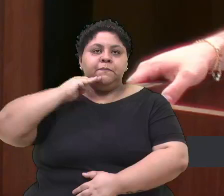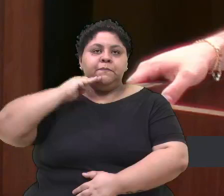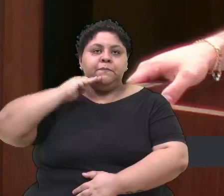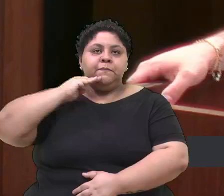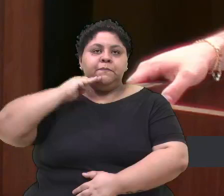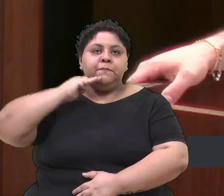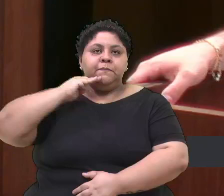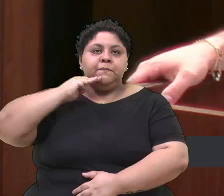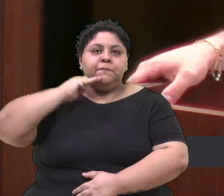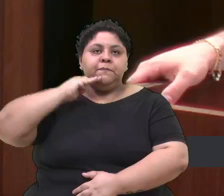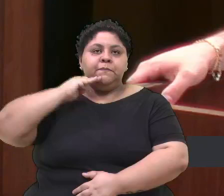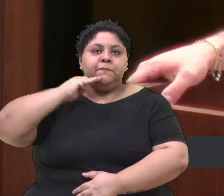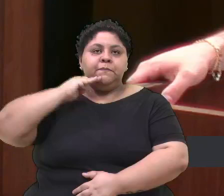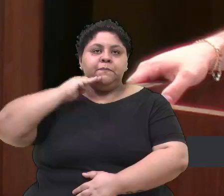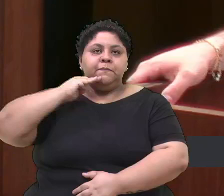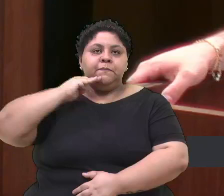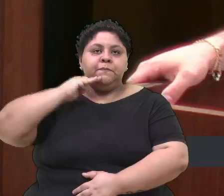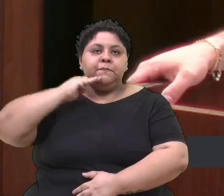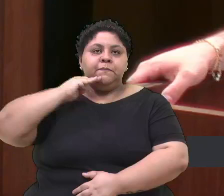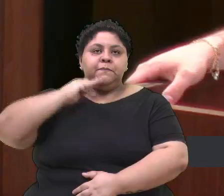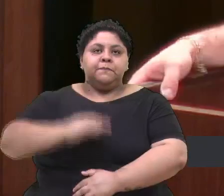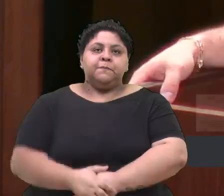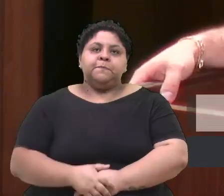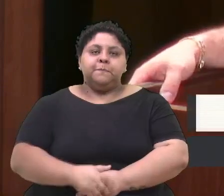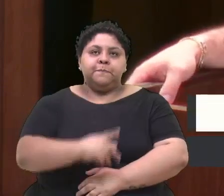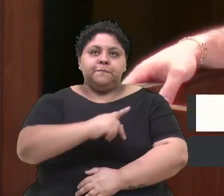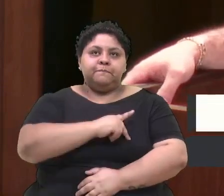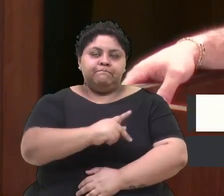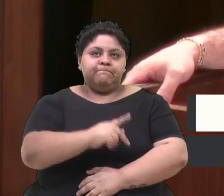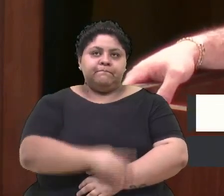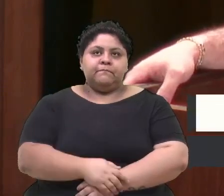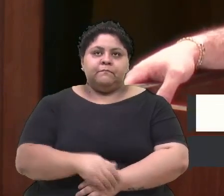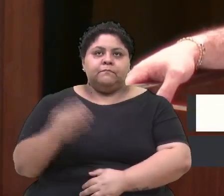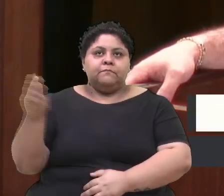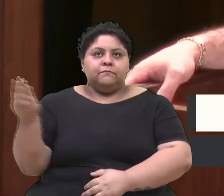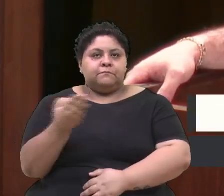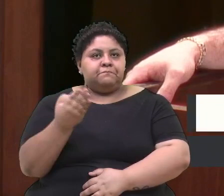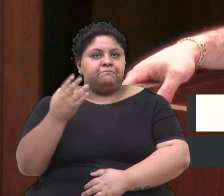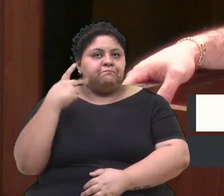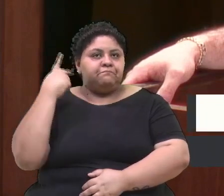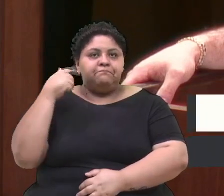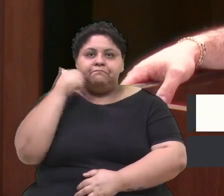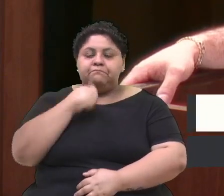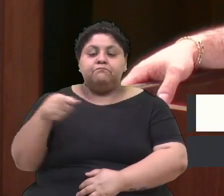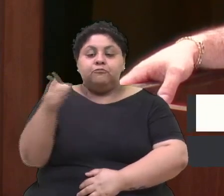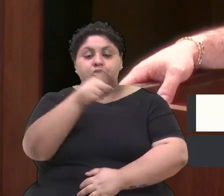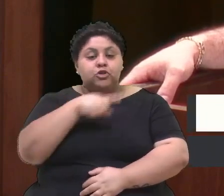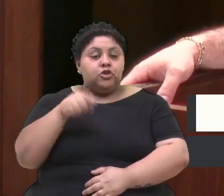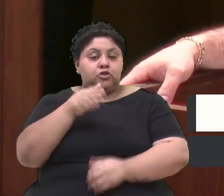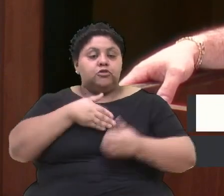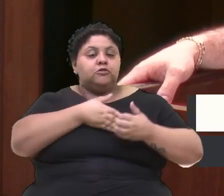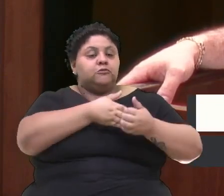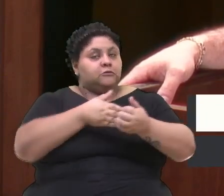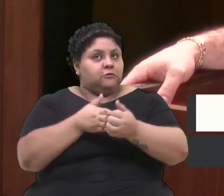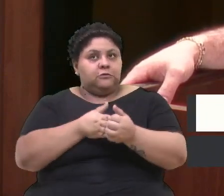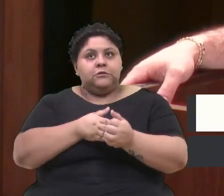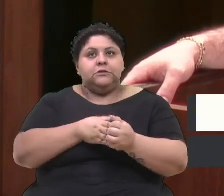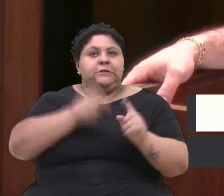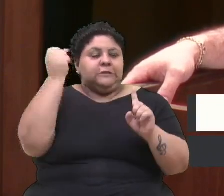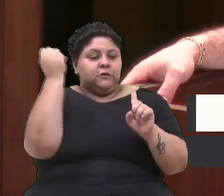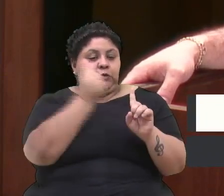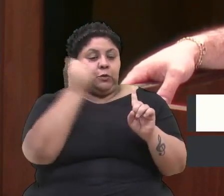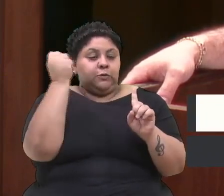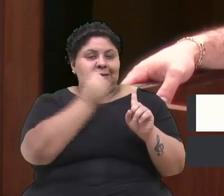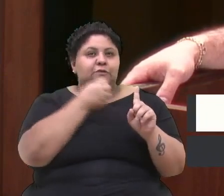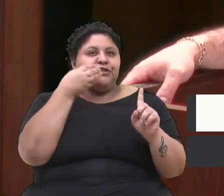Uma palavra, Bortola. Senhor Presidente, senhoras e senhores vereadores, nós acompanhamos esse caso do torturador de gatos